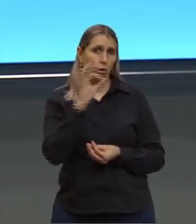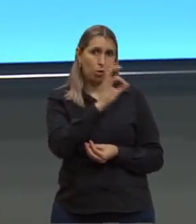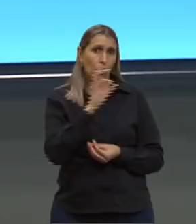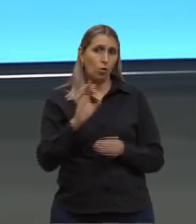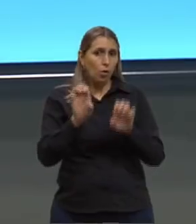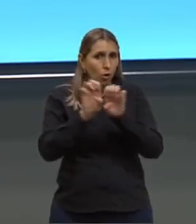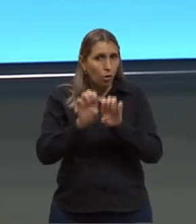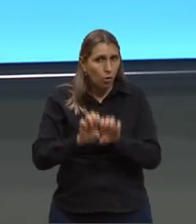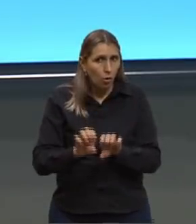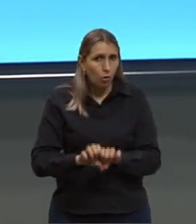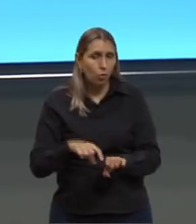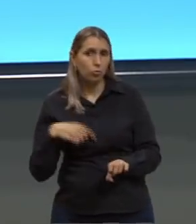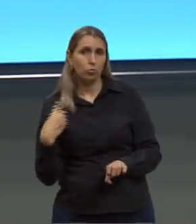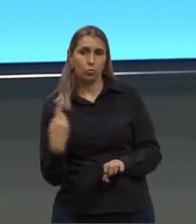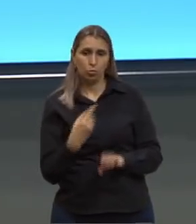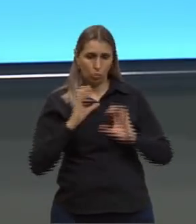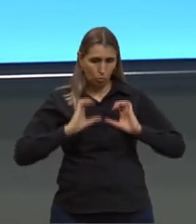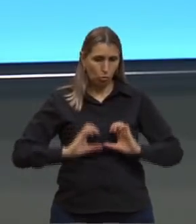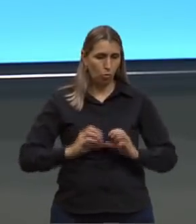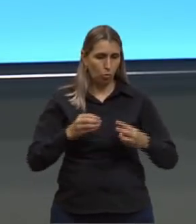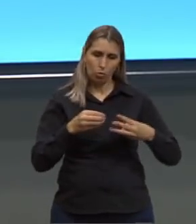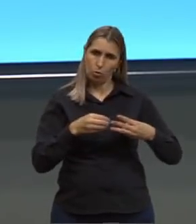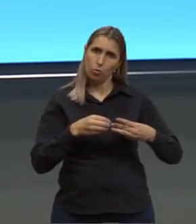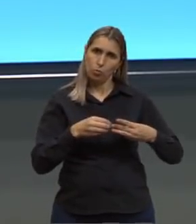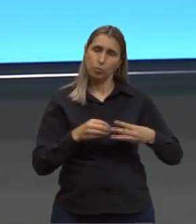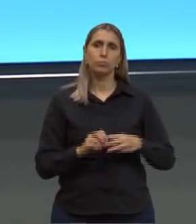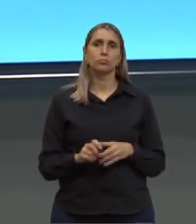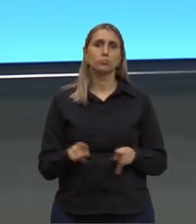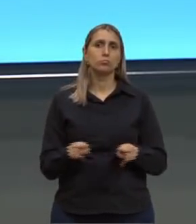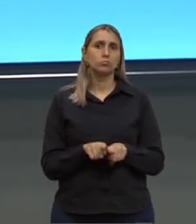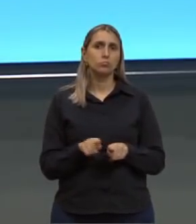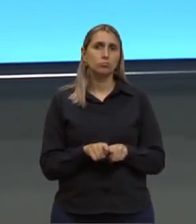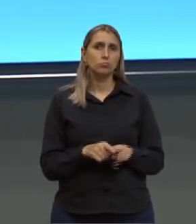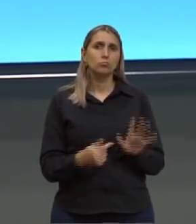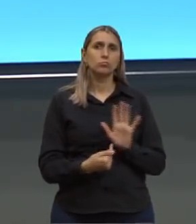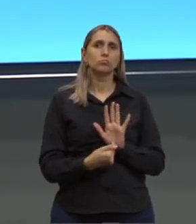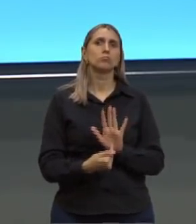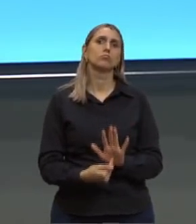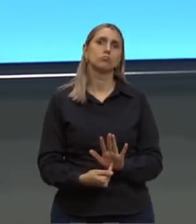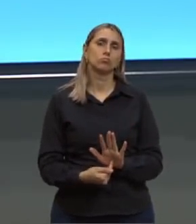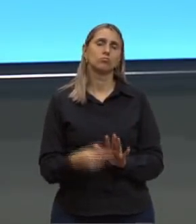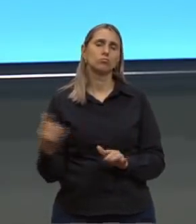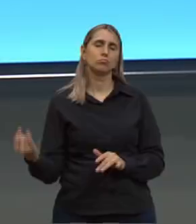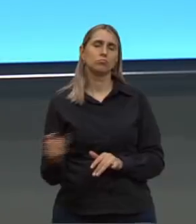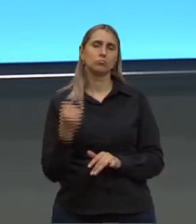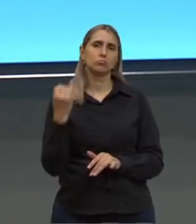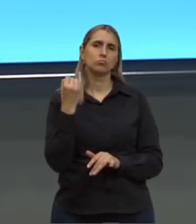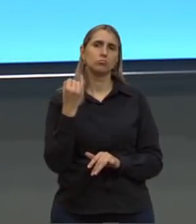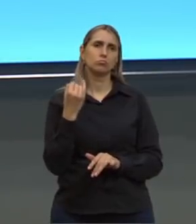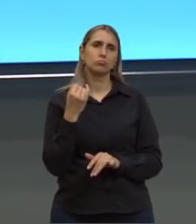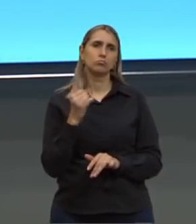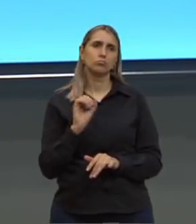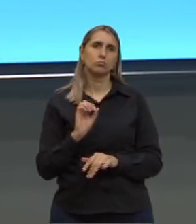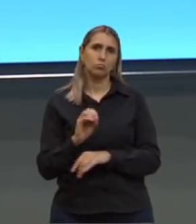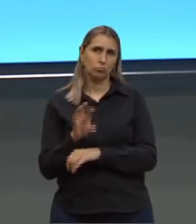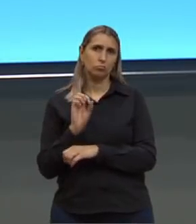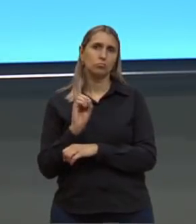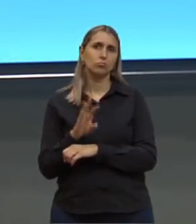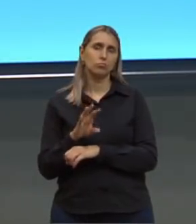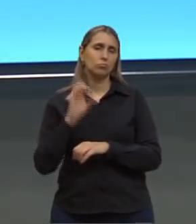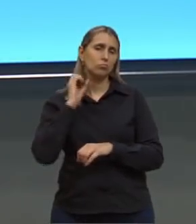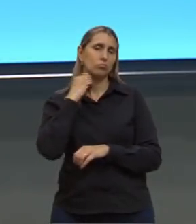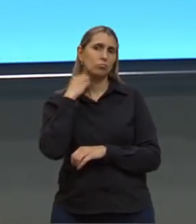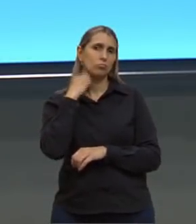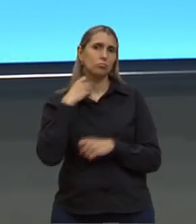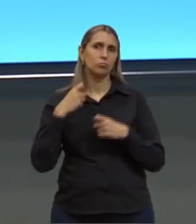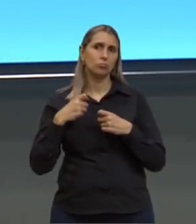estrutura do nosso corpo, das nossas células. Eles são sinalizadores, muitos deles servindo como hormônios